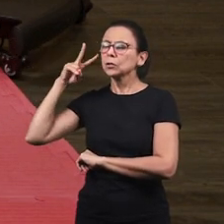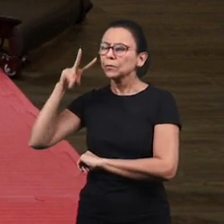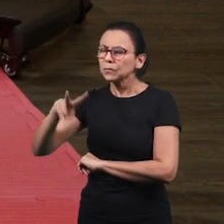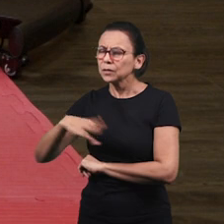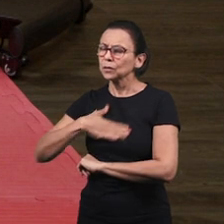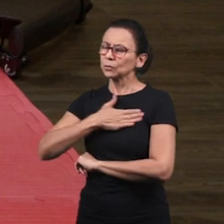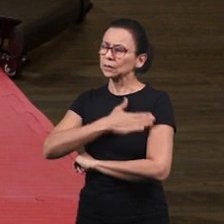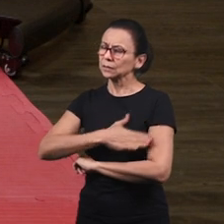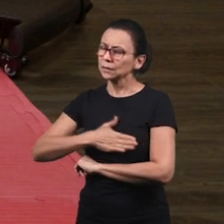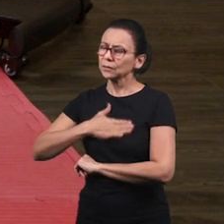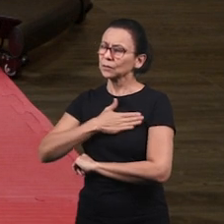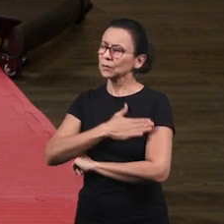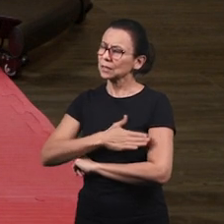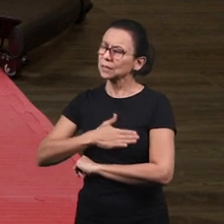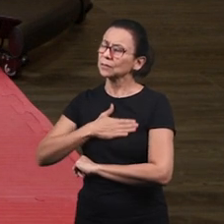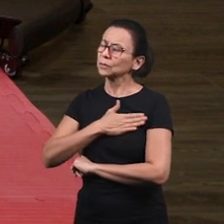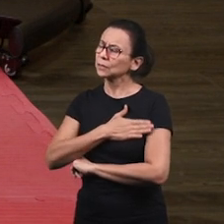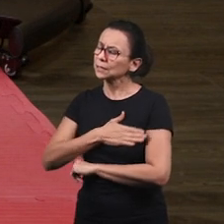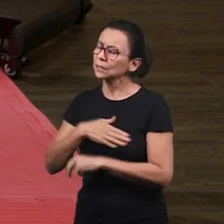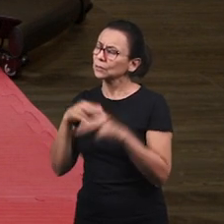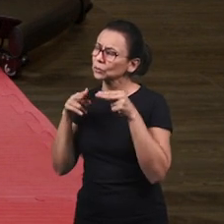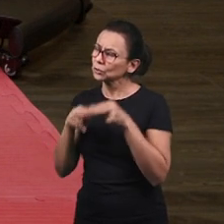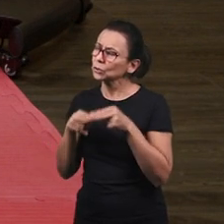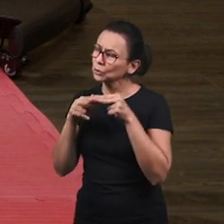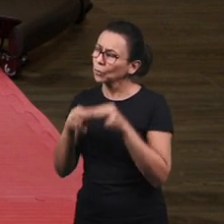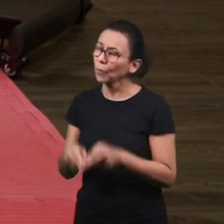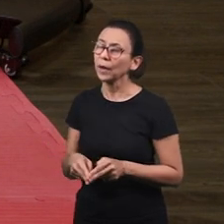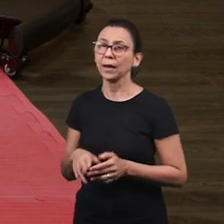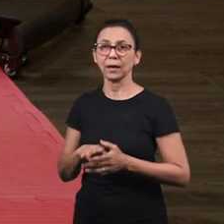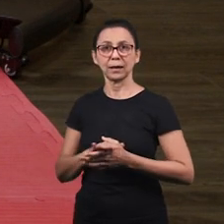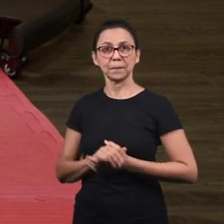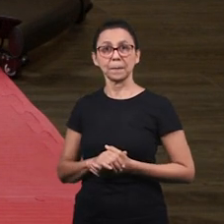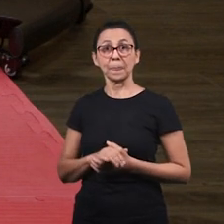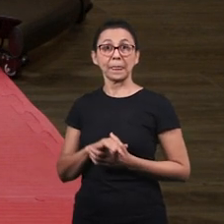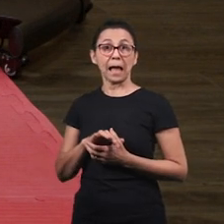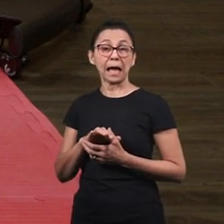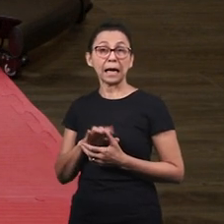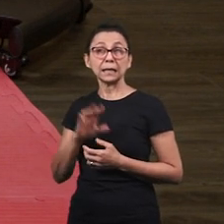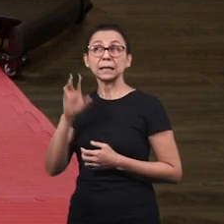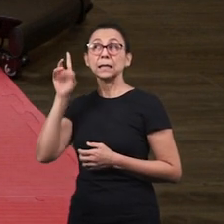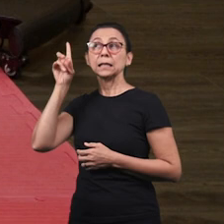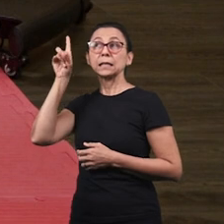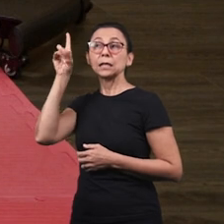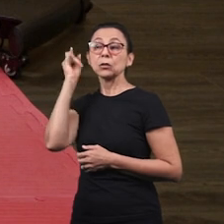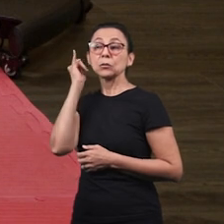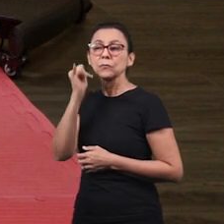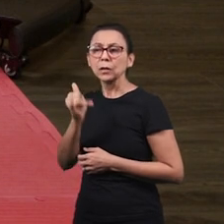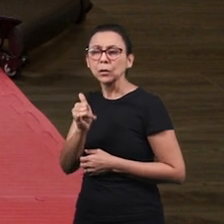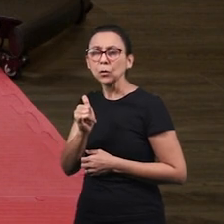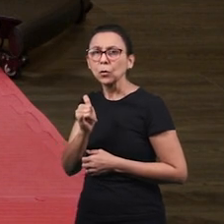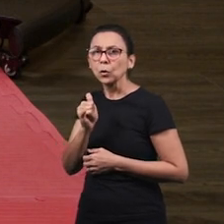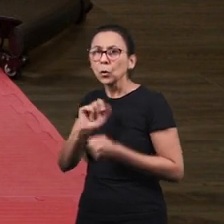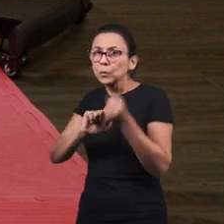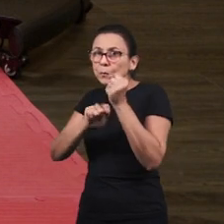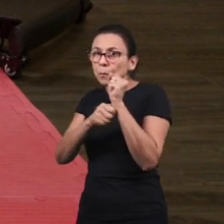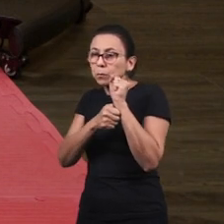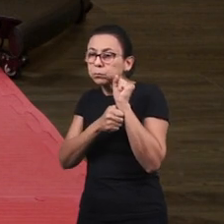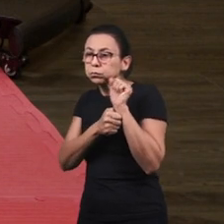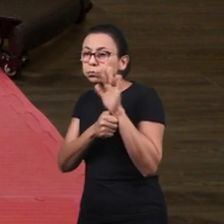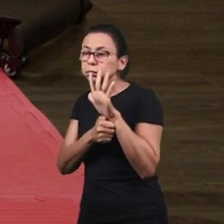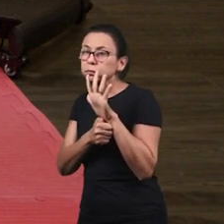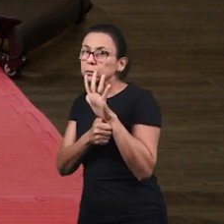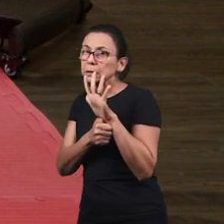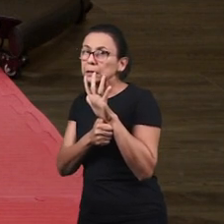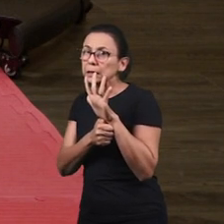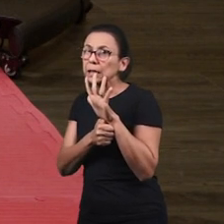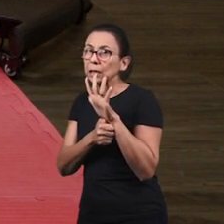tanto a Deus Que Deus contou para Noé Tudo o que ia acontecer com esse povo desobediente aqui Mas nós